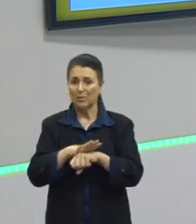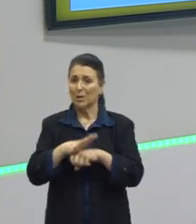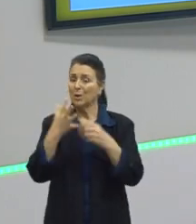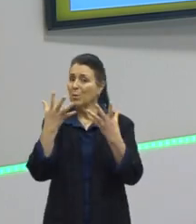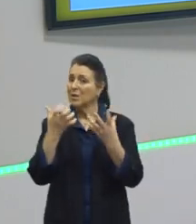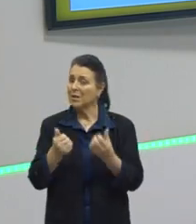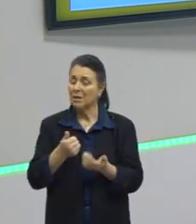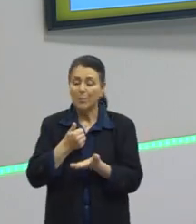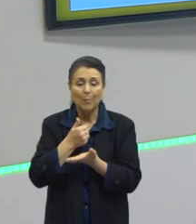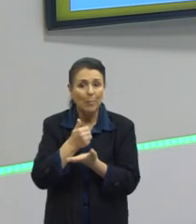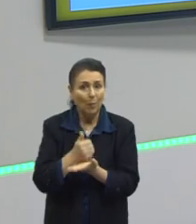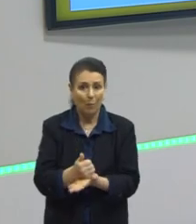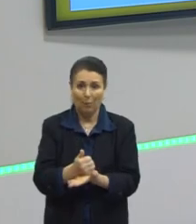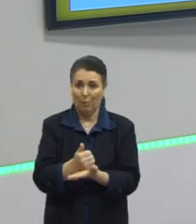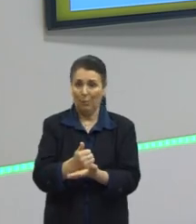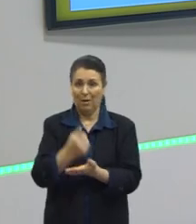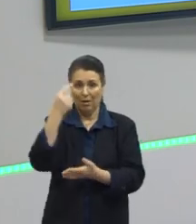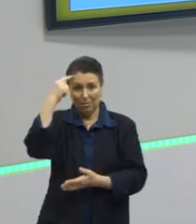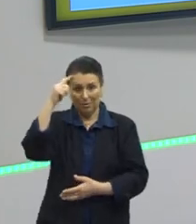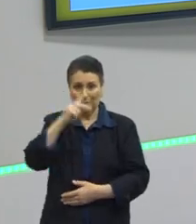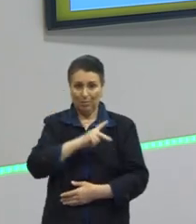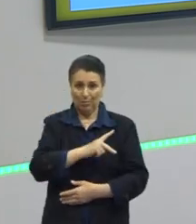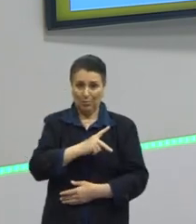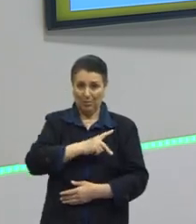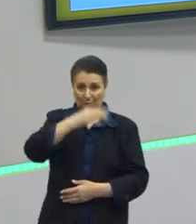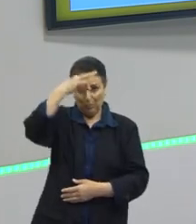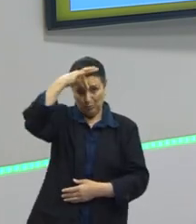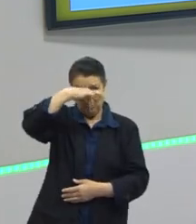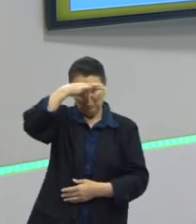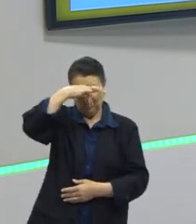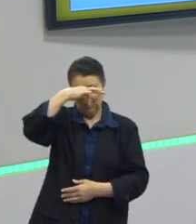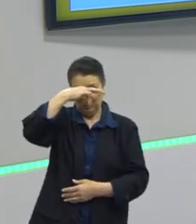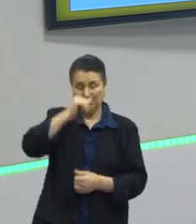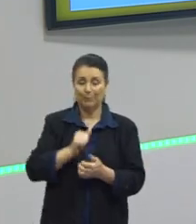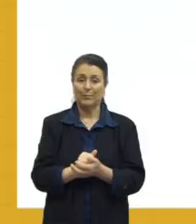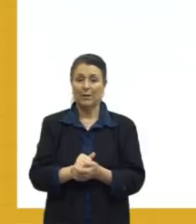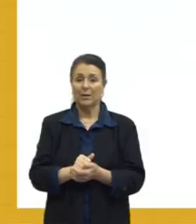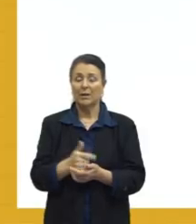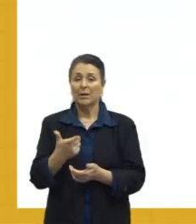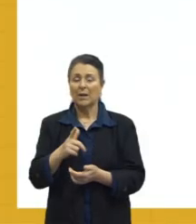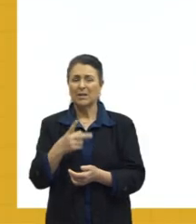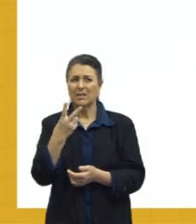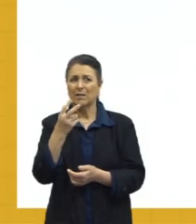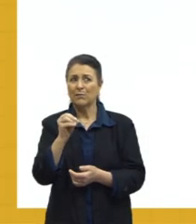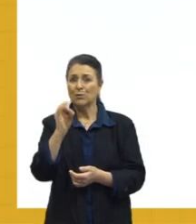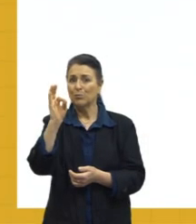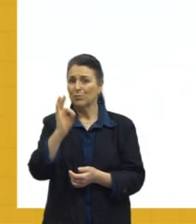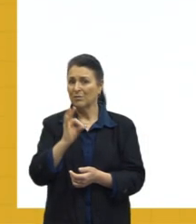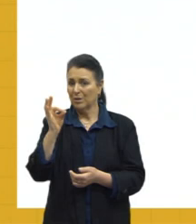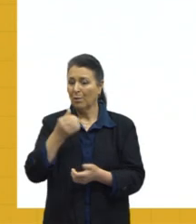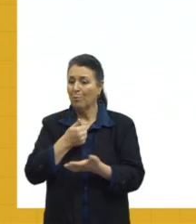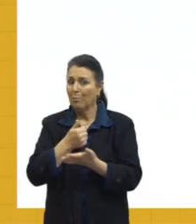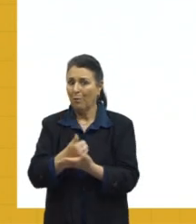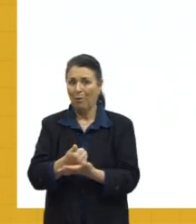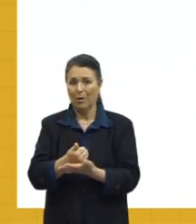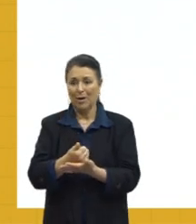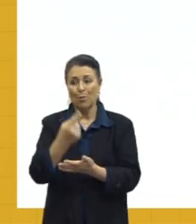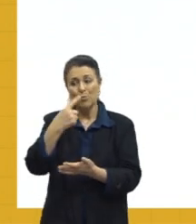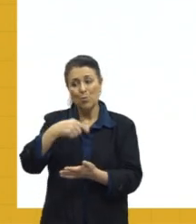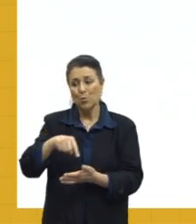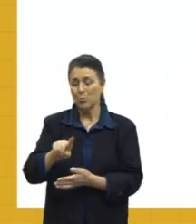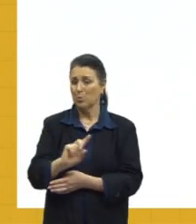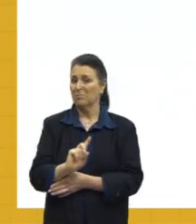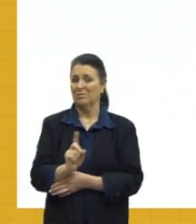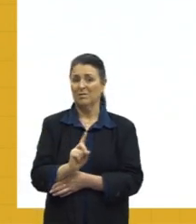apoiando ele, certo? Ele tem ali, detém do parlamento, em torno de 20%, né, das pessoas